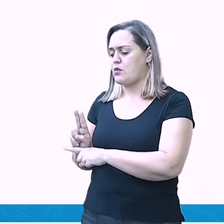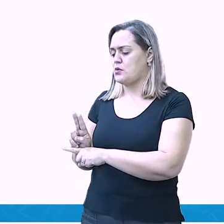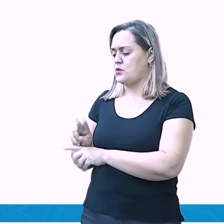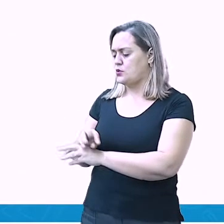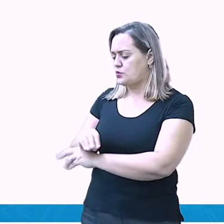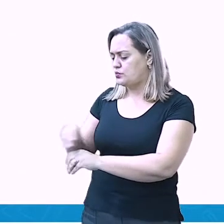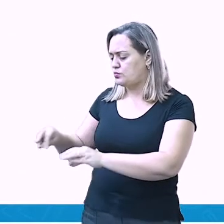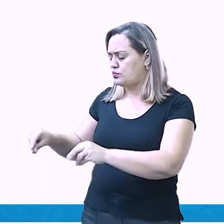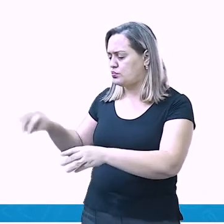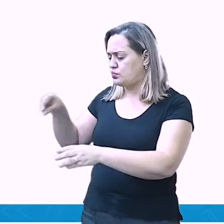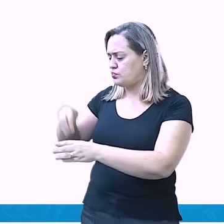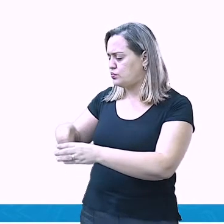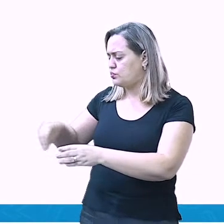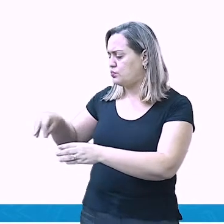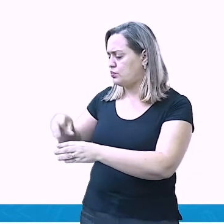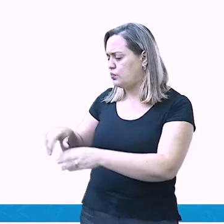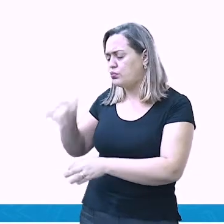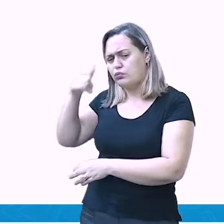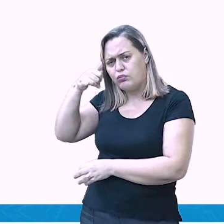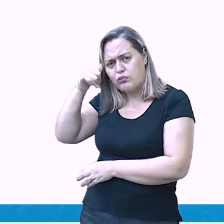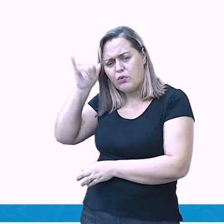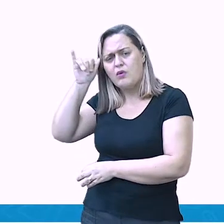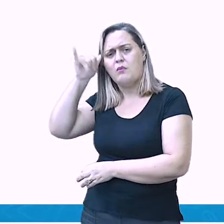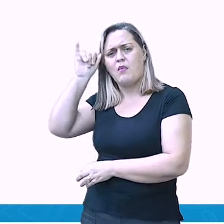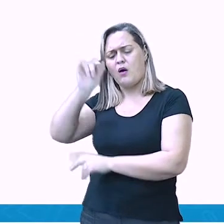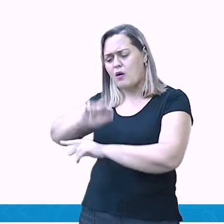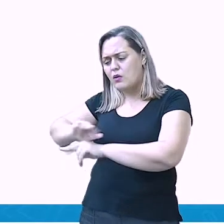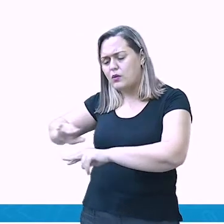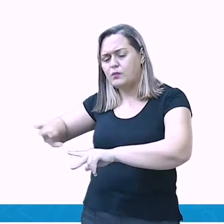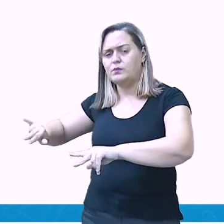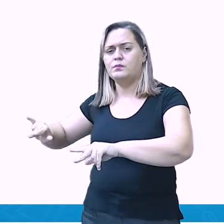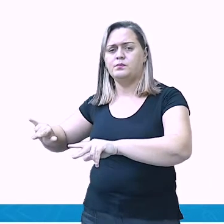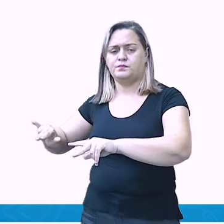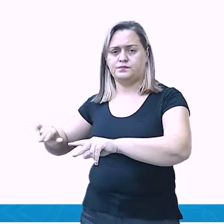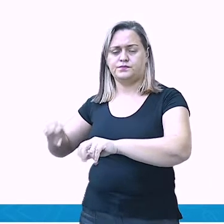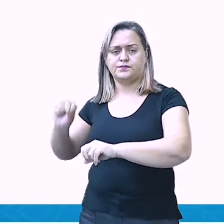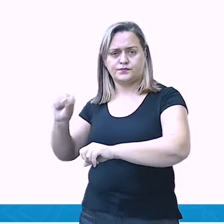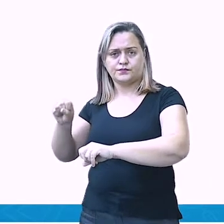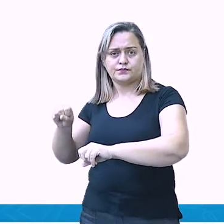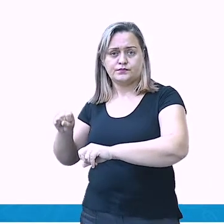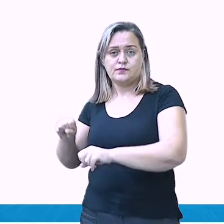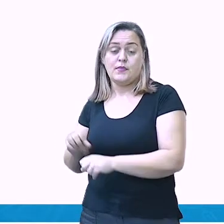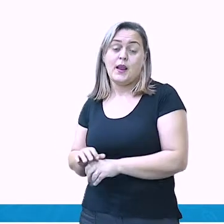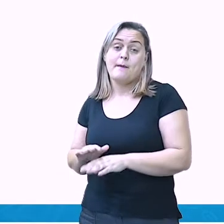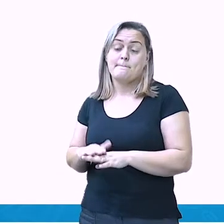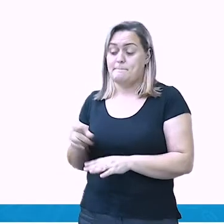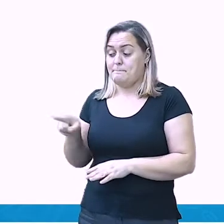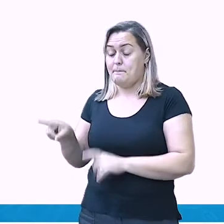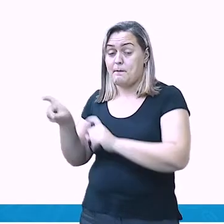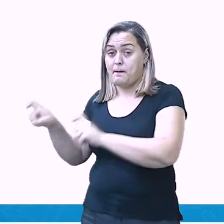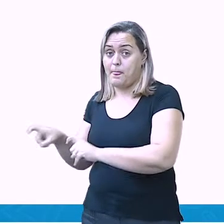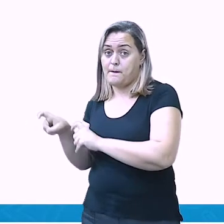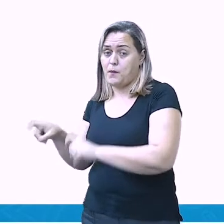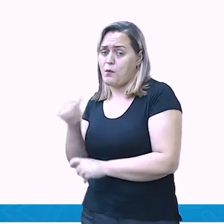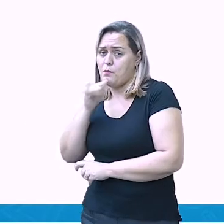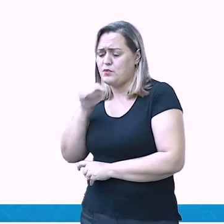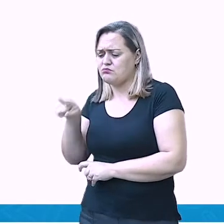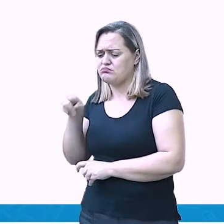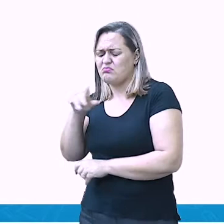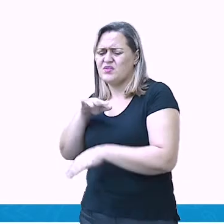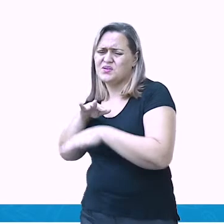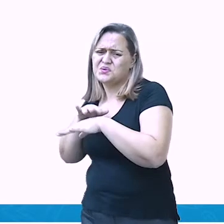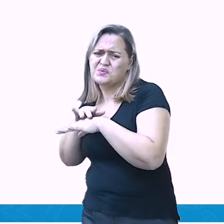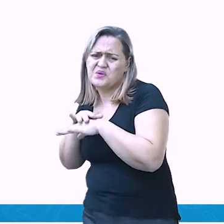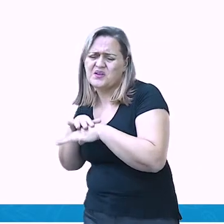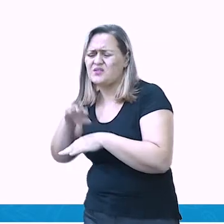nesse lugar, no campo, não existem hospitais. Pode até ser que tenha um posto de saúde ou algum médico